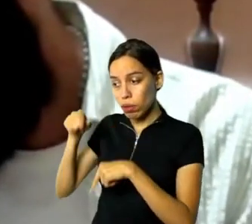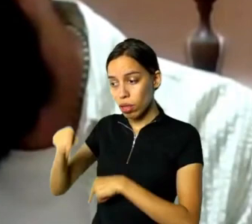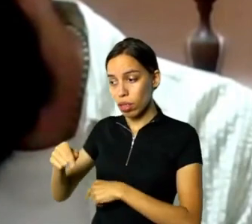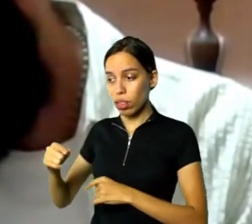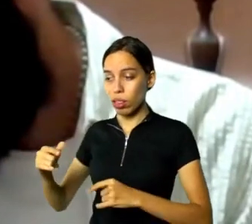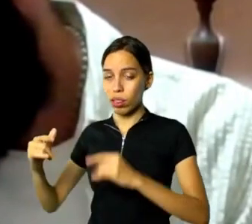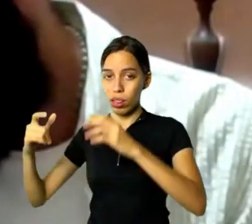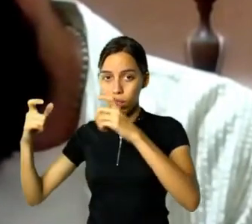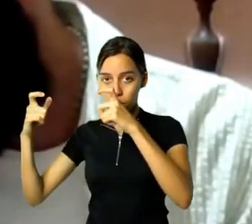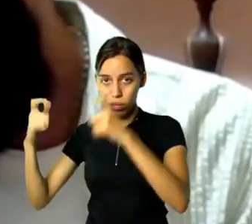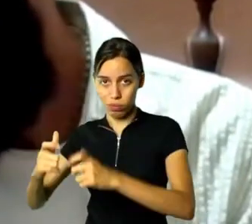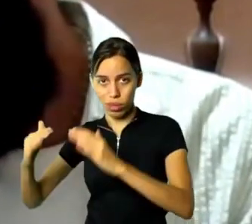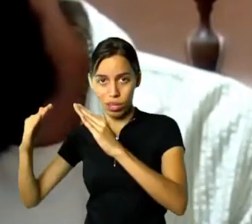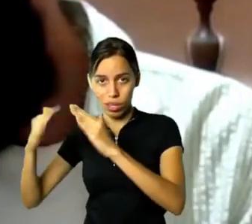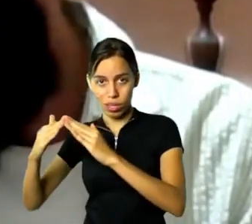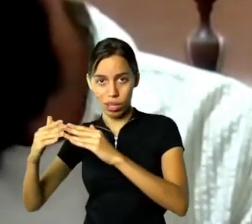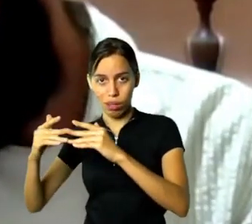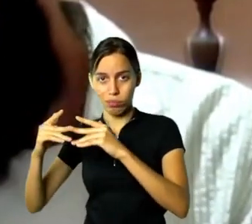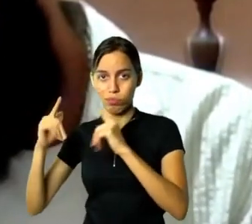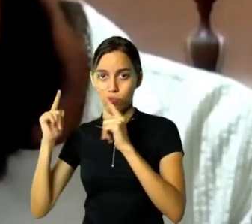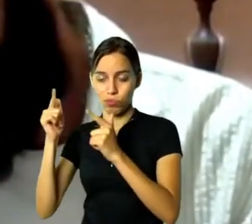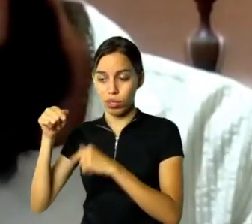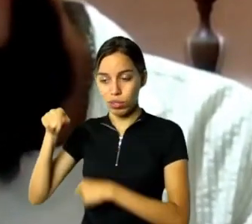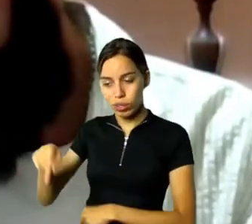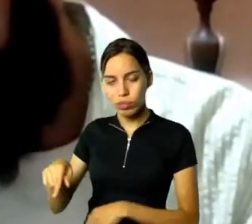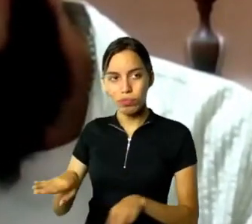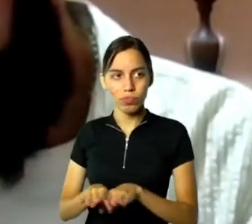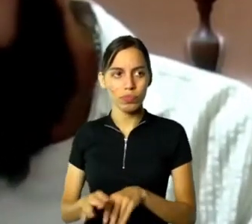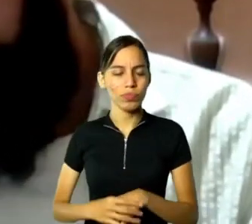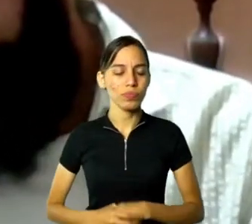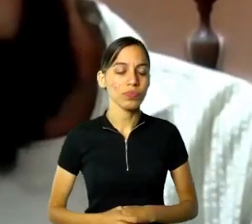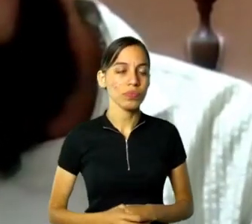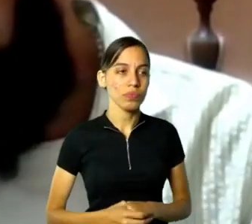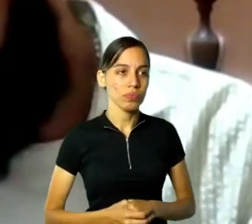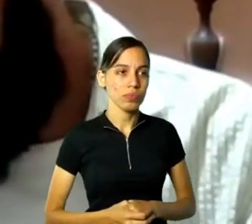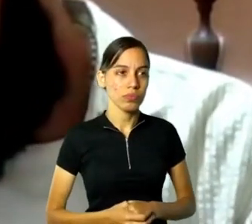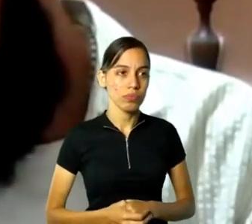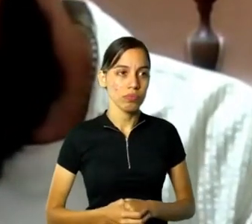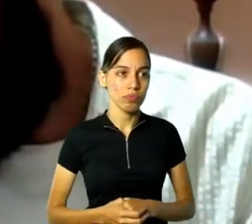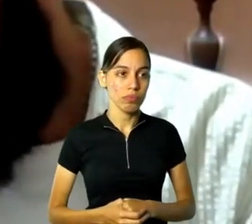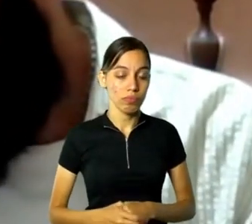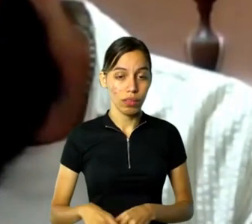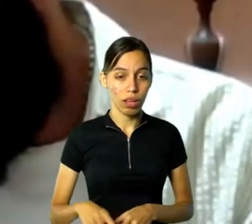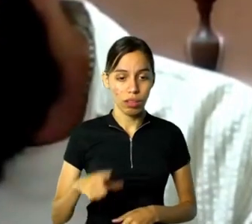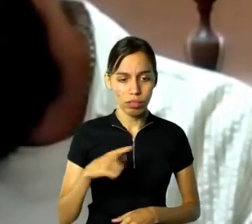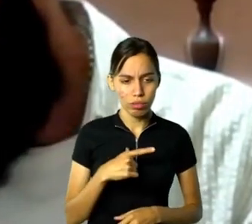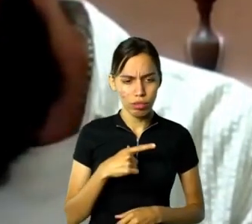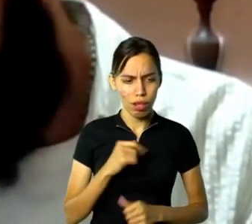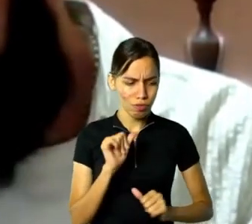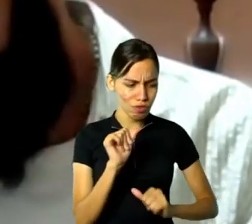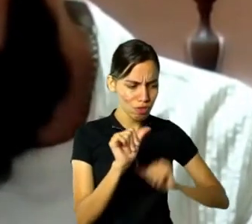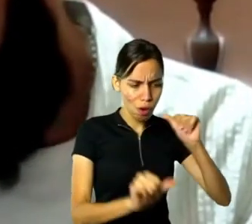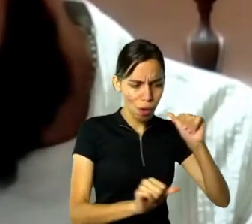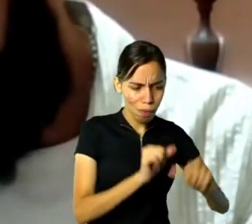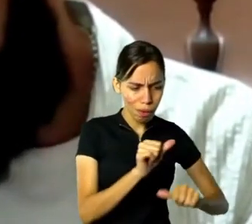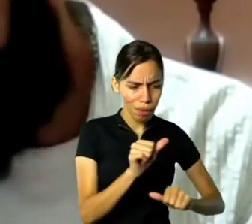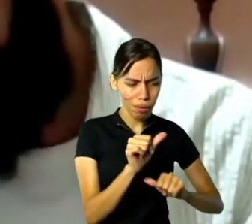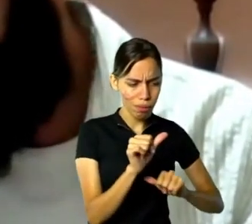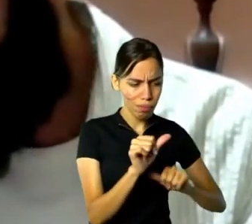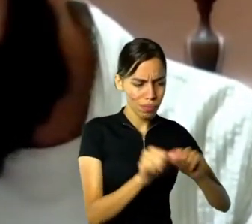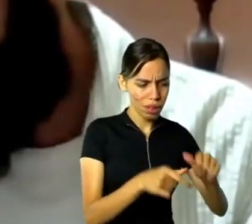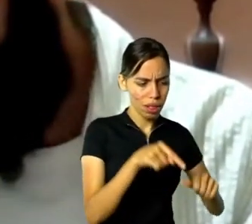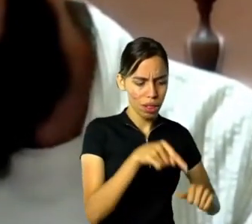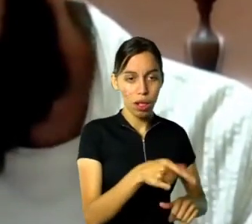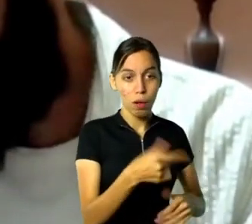superlativos em estruturas e programação artística. As inovações feitas eram para deixar boquiaberto qualquer